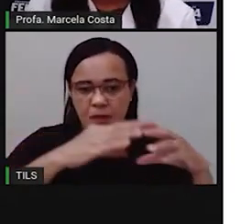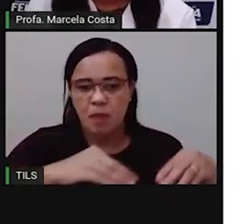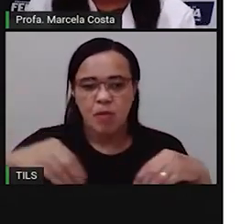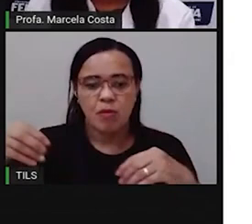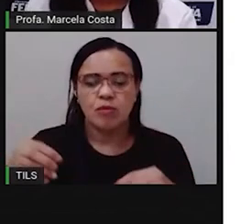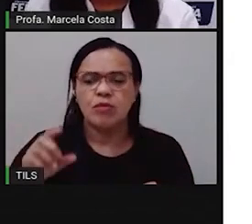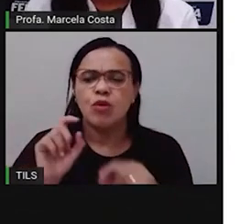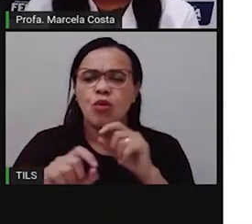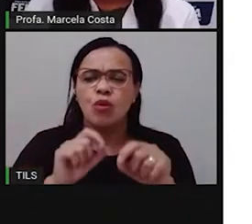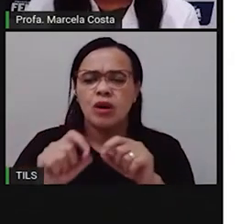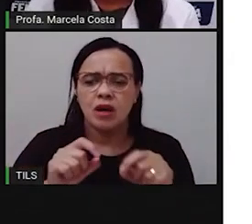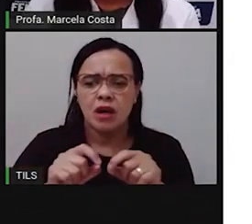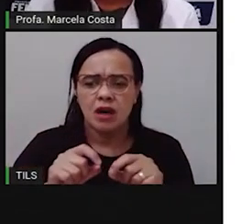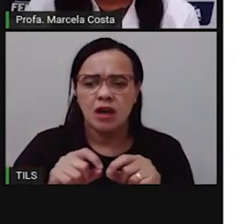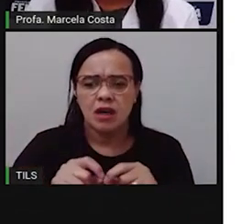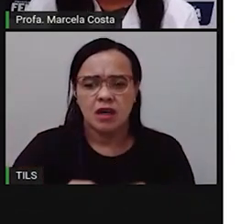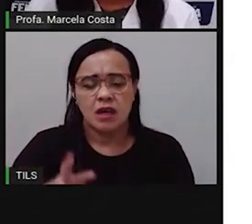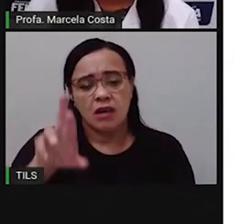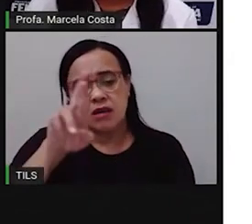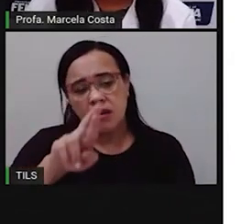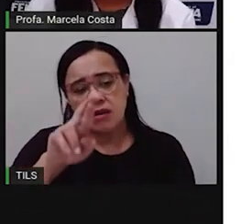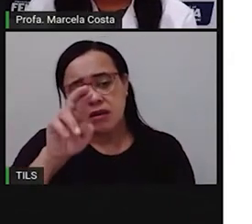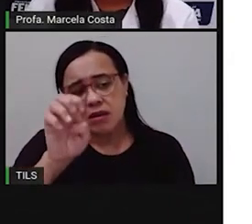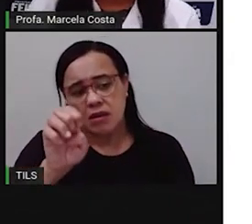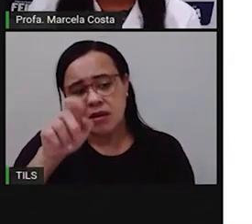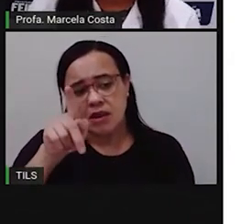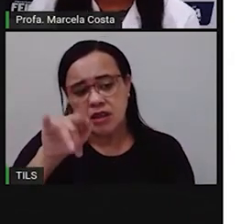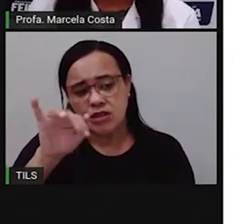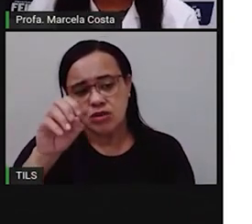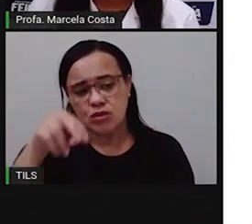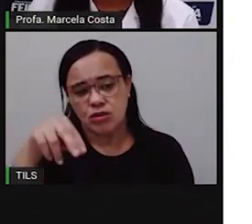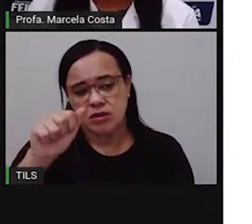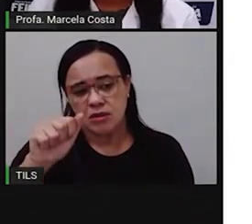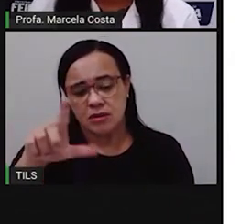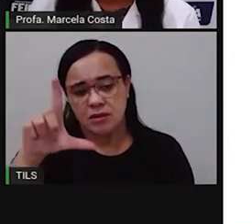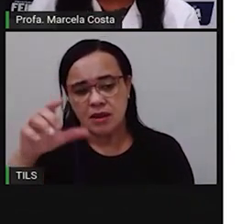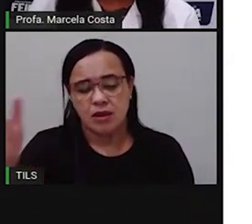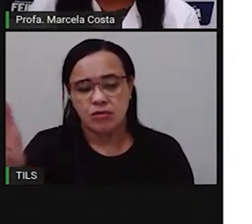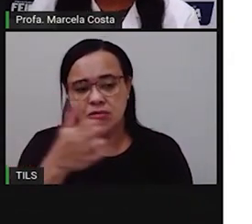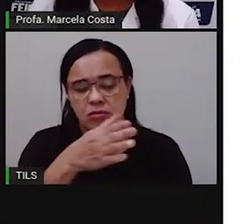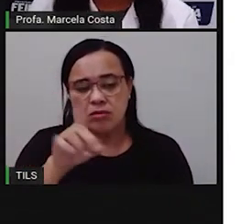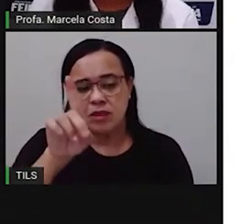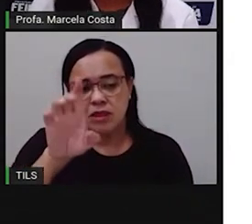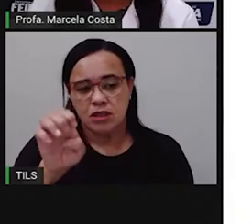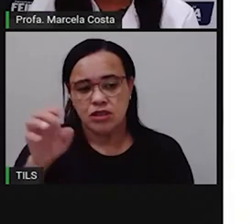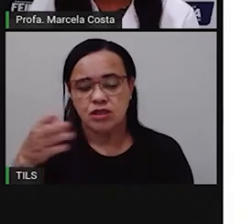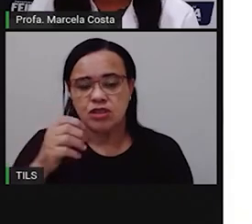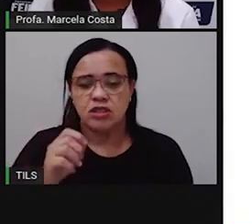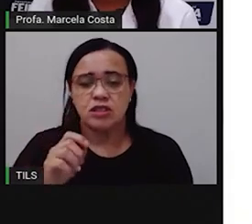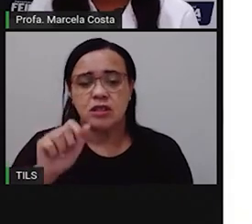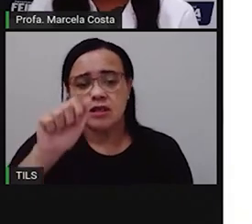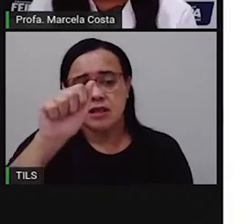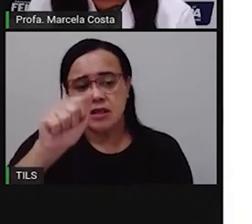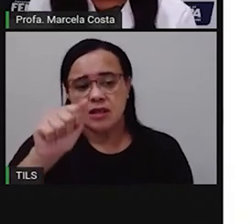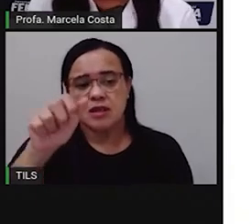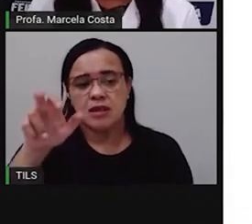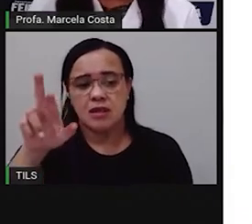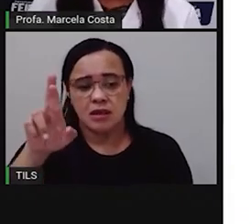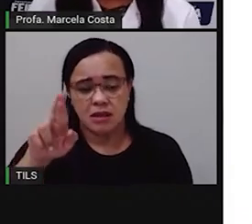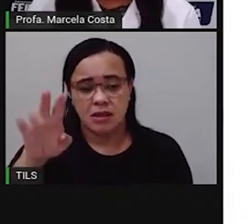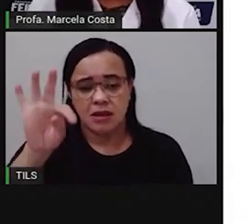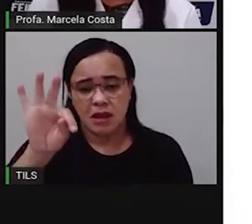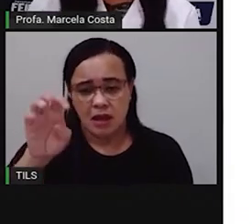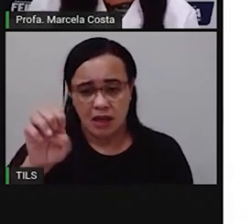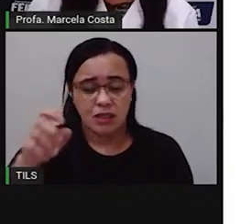Onde está ali concentrado diversas expostas, diversas manifestações artísticas da